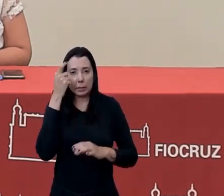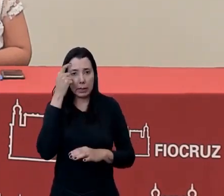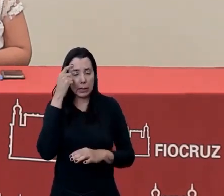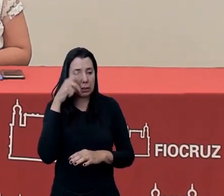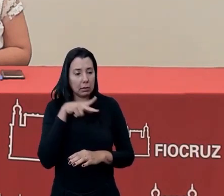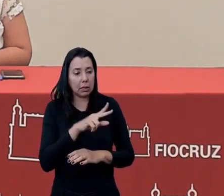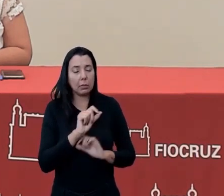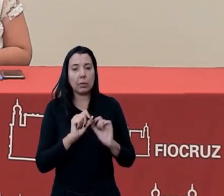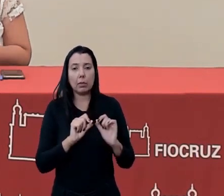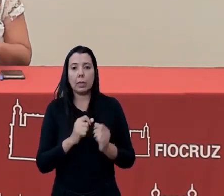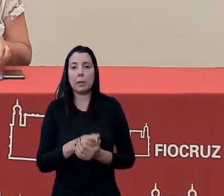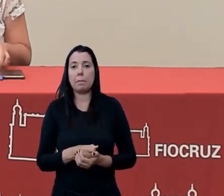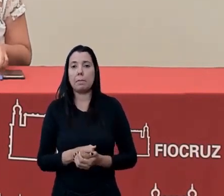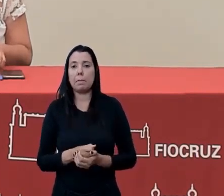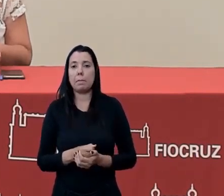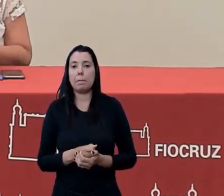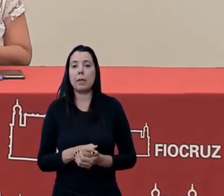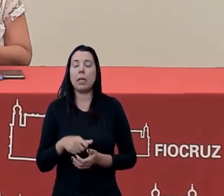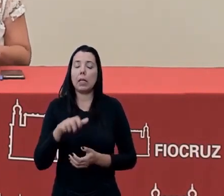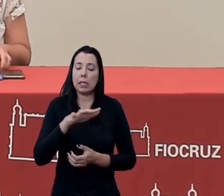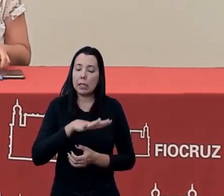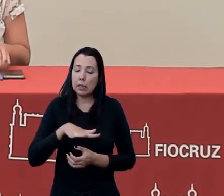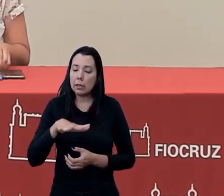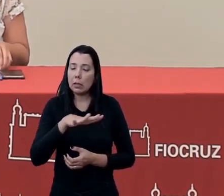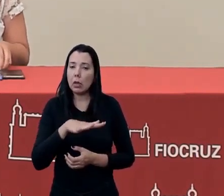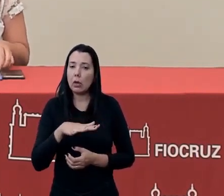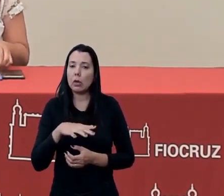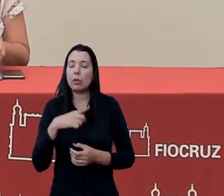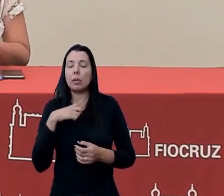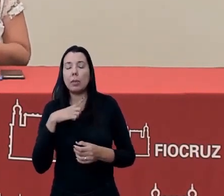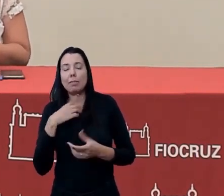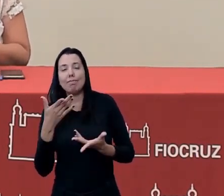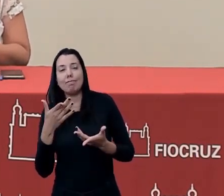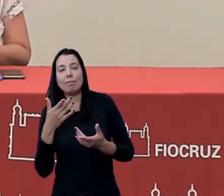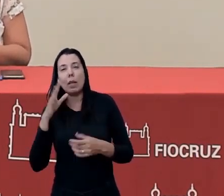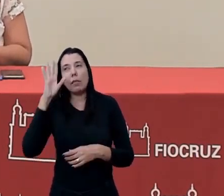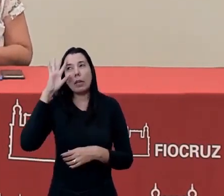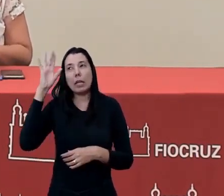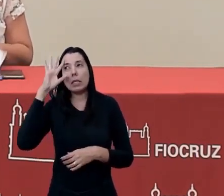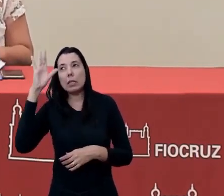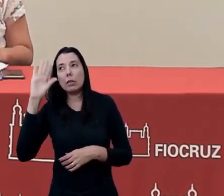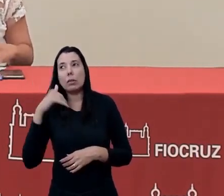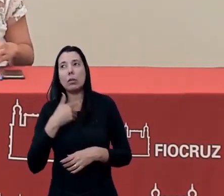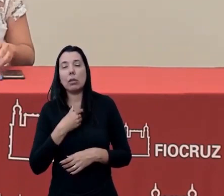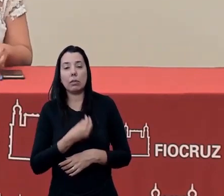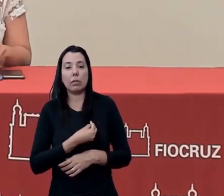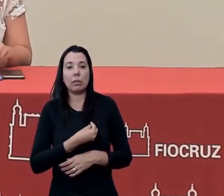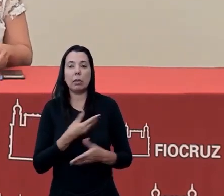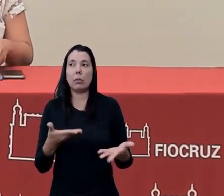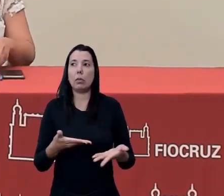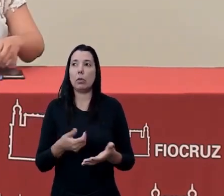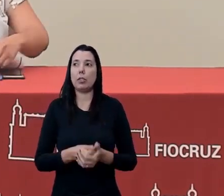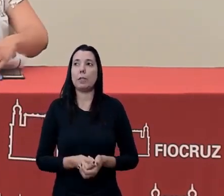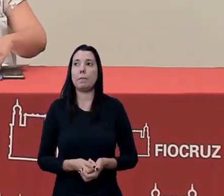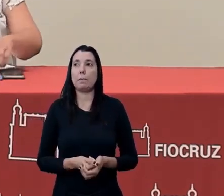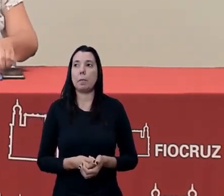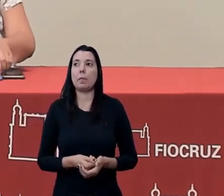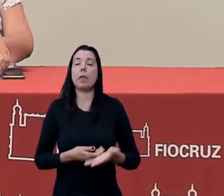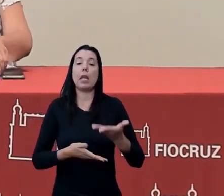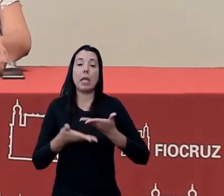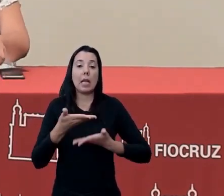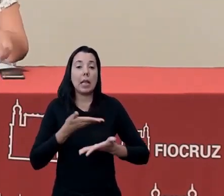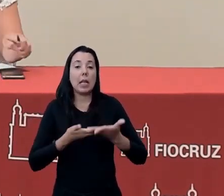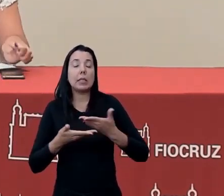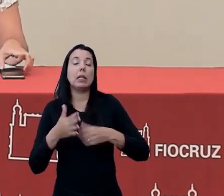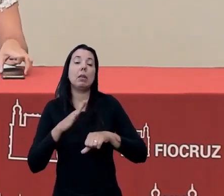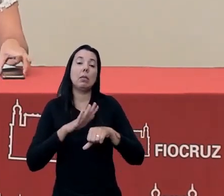sempre nesse território afetivo e trazendo essa reflexão do que nós estamos vivendo hoje em relação